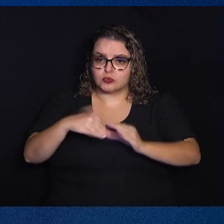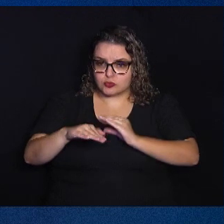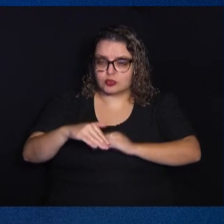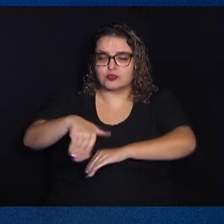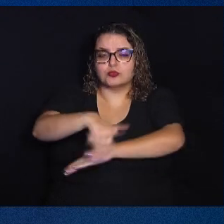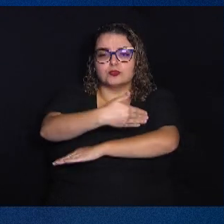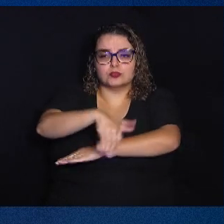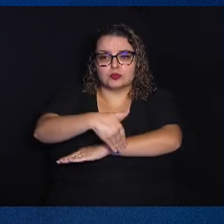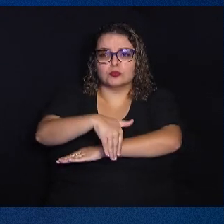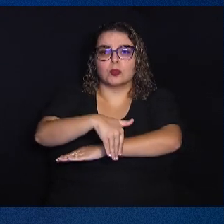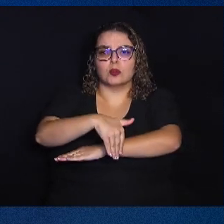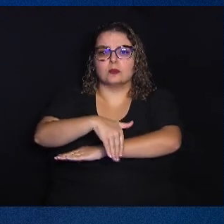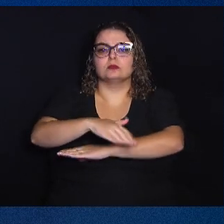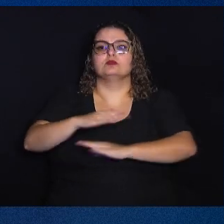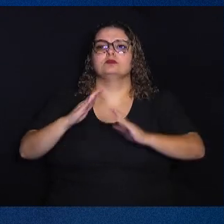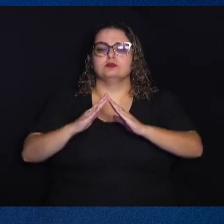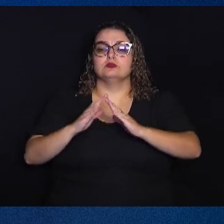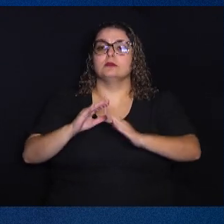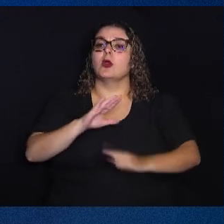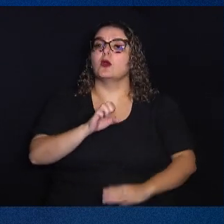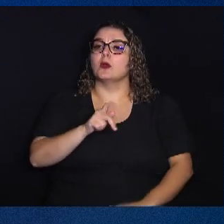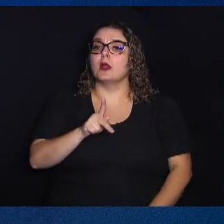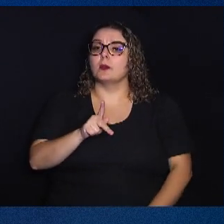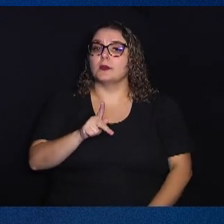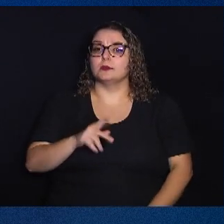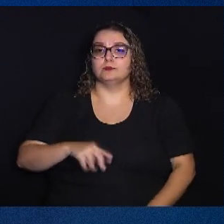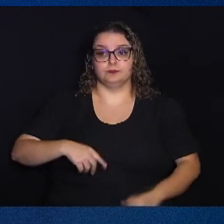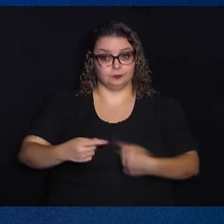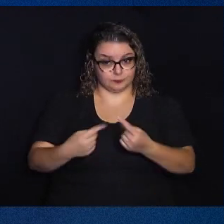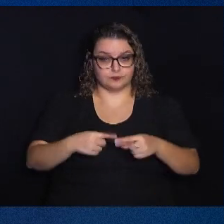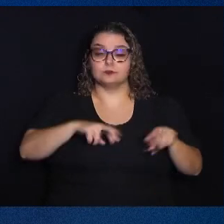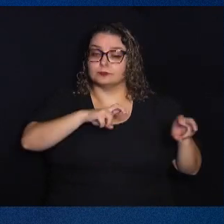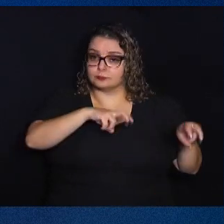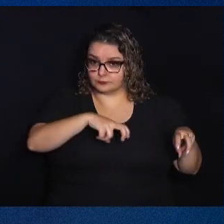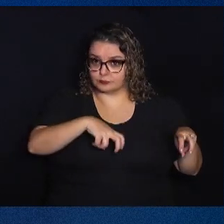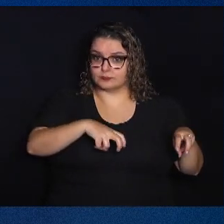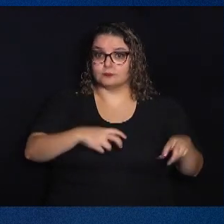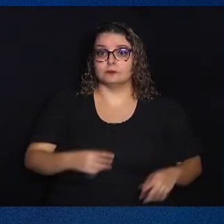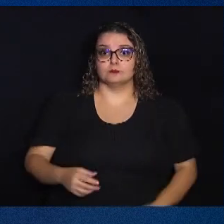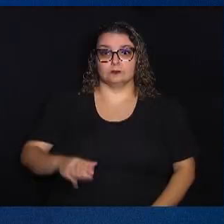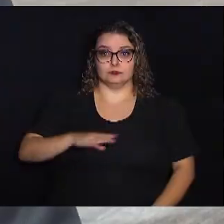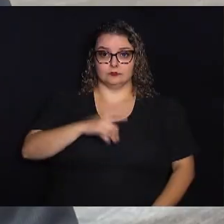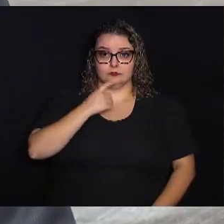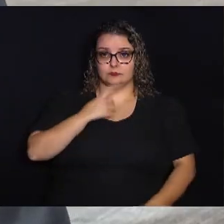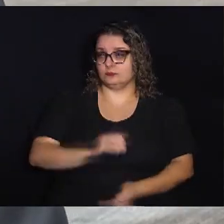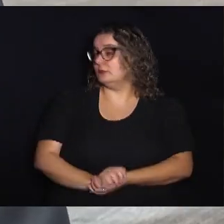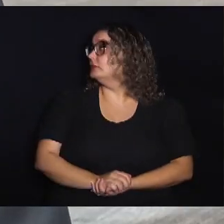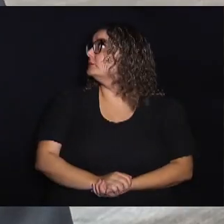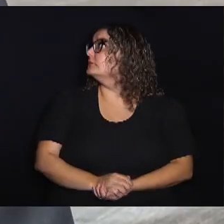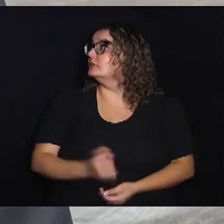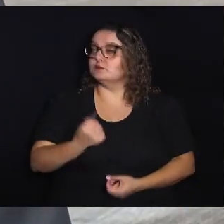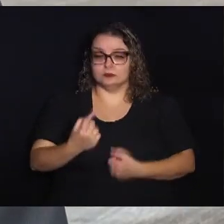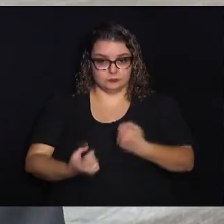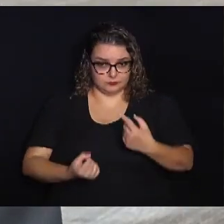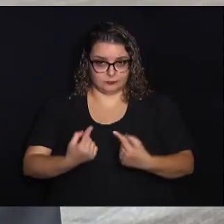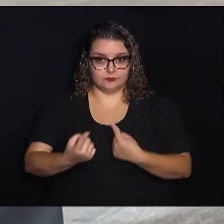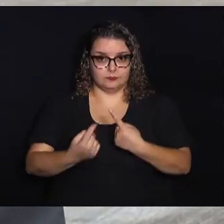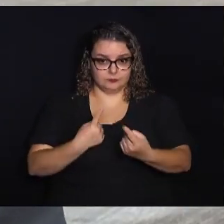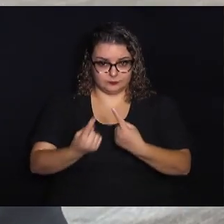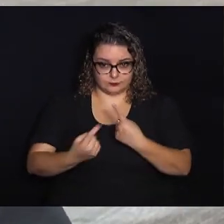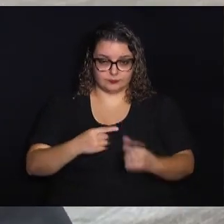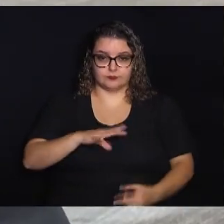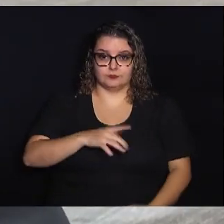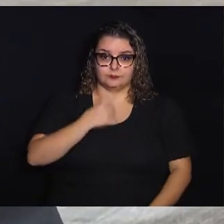endereçamento postal, o CEP, nas estradas rurais do município de Campinas Nós temos algumas estradas do